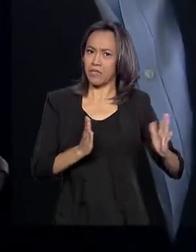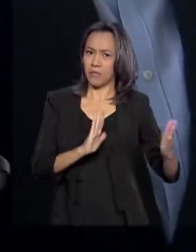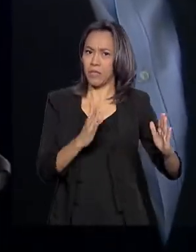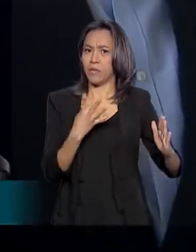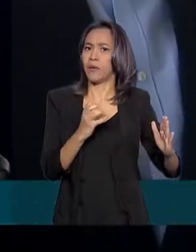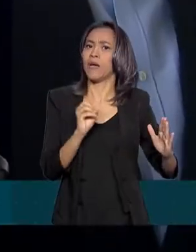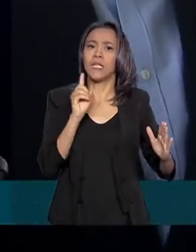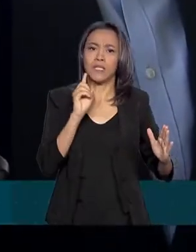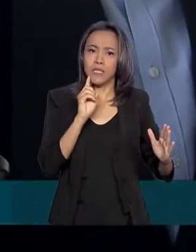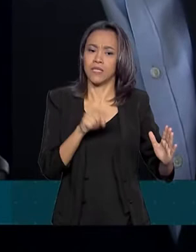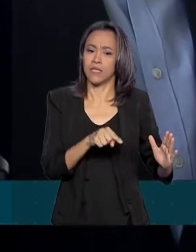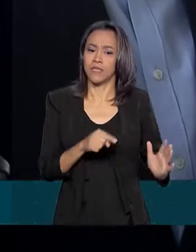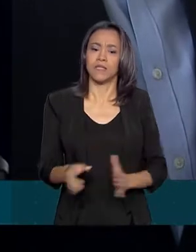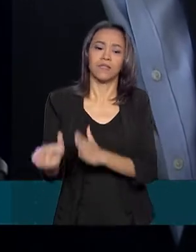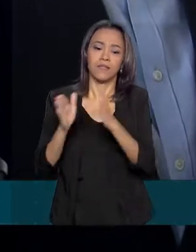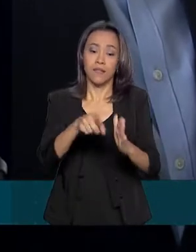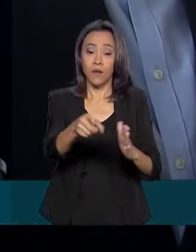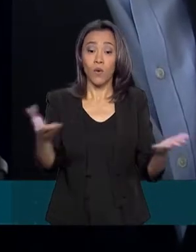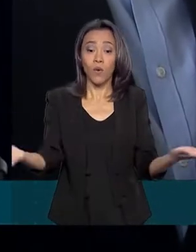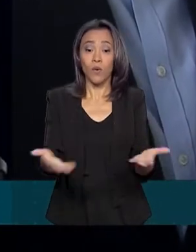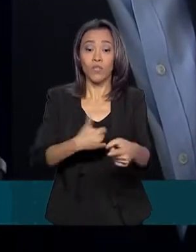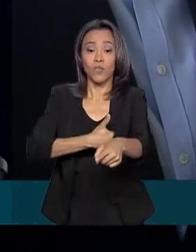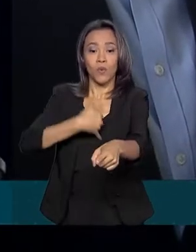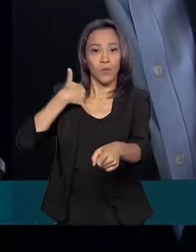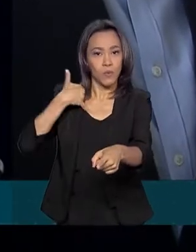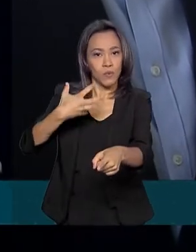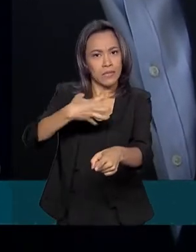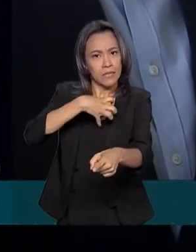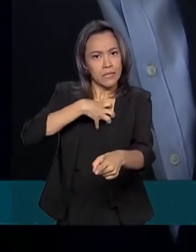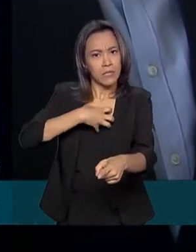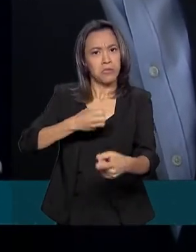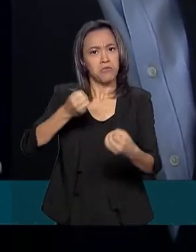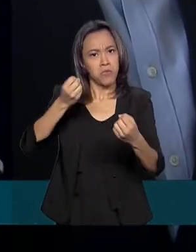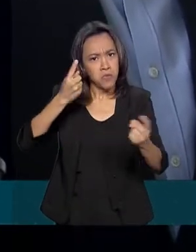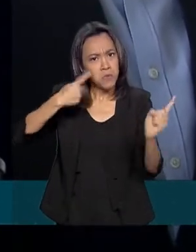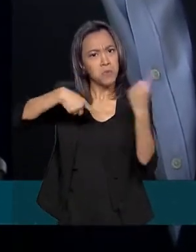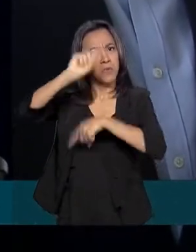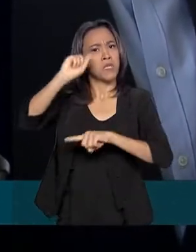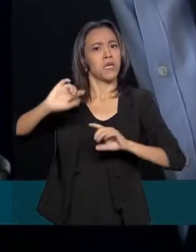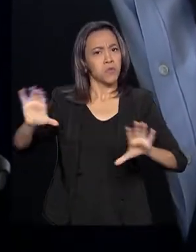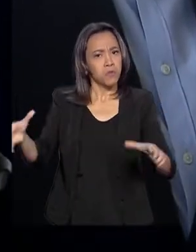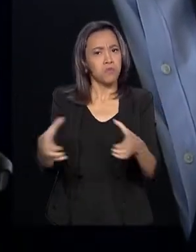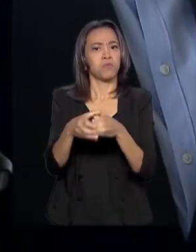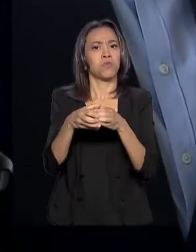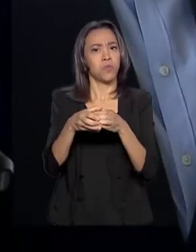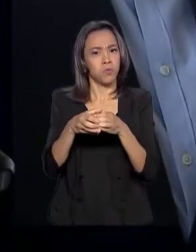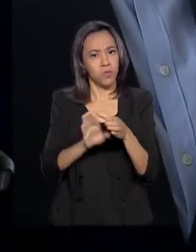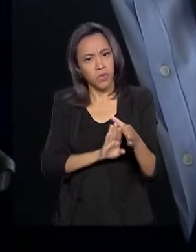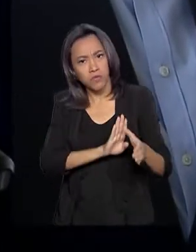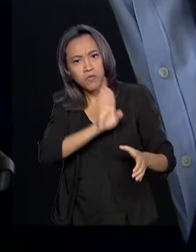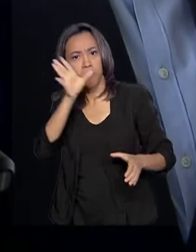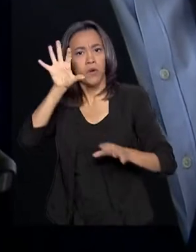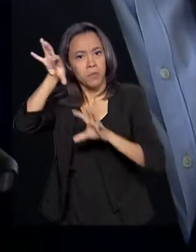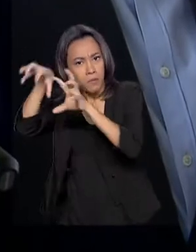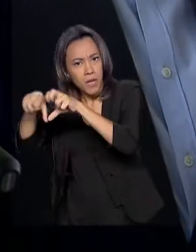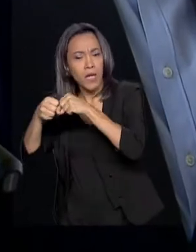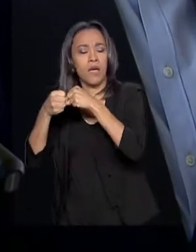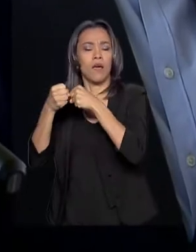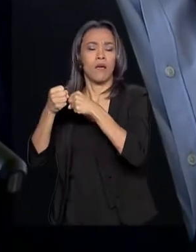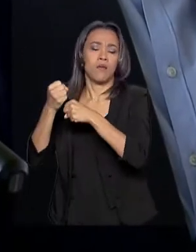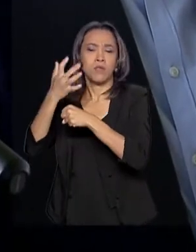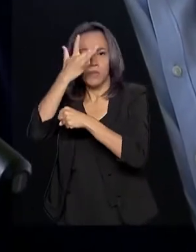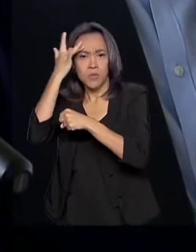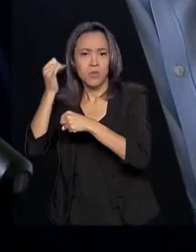hoje é um sentimento de muito orgulho pelo resultado da operação, muito bem sucedida. Pela presteza, rapidez